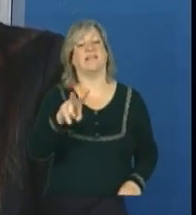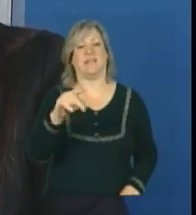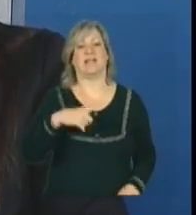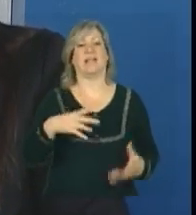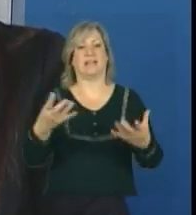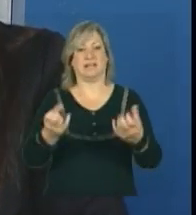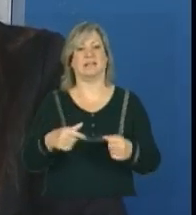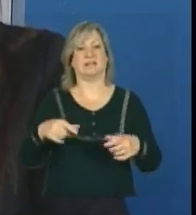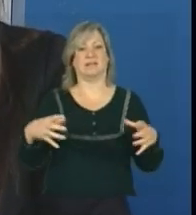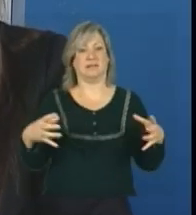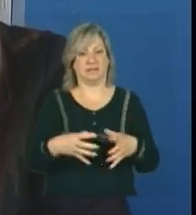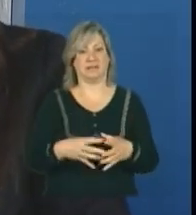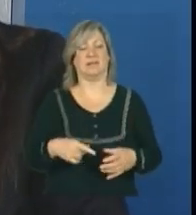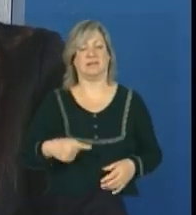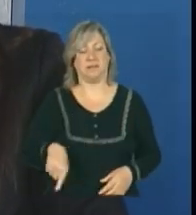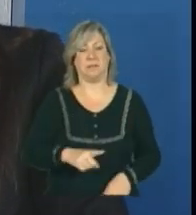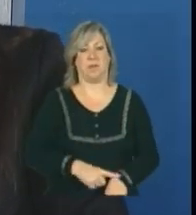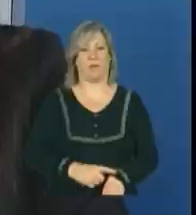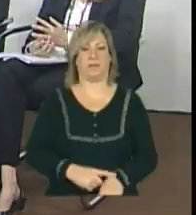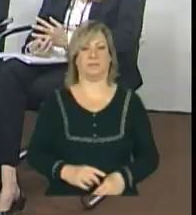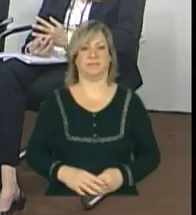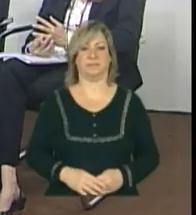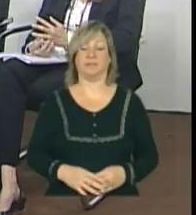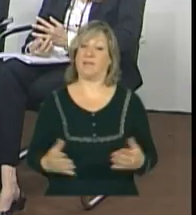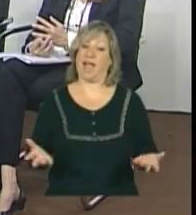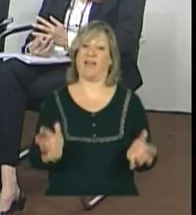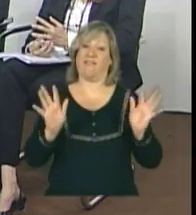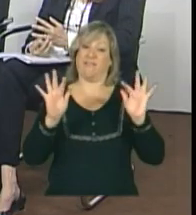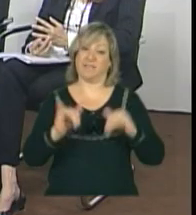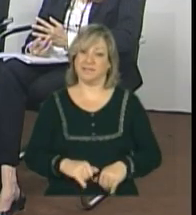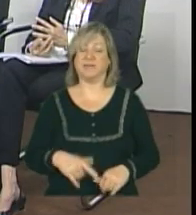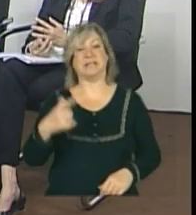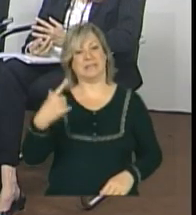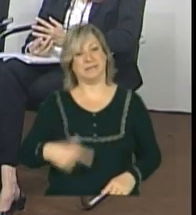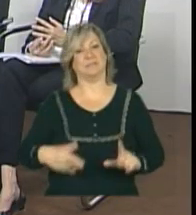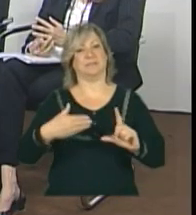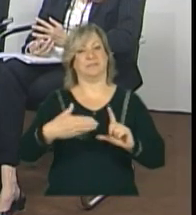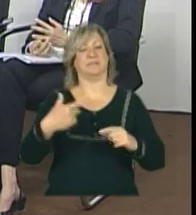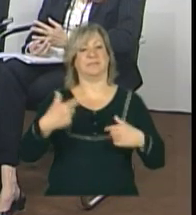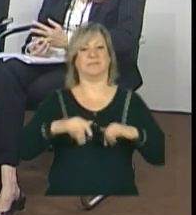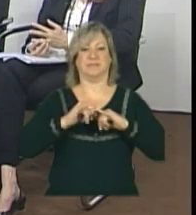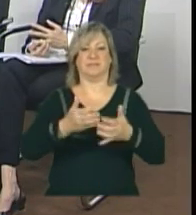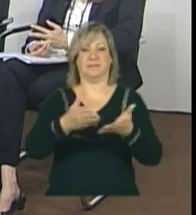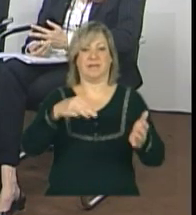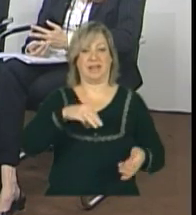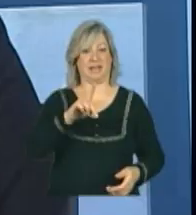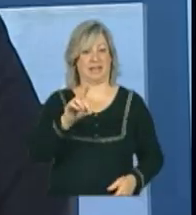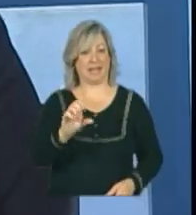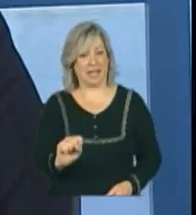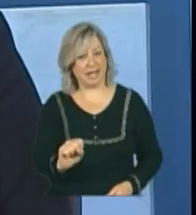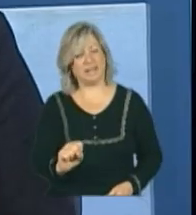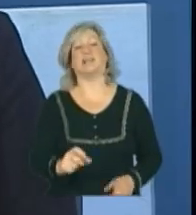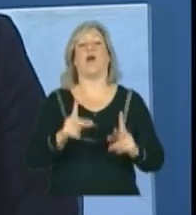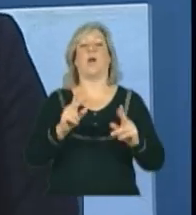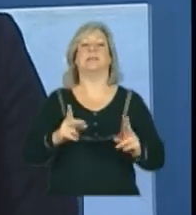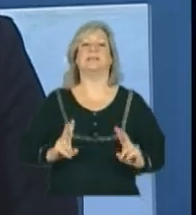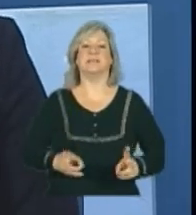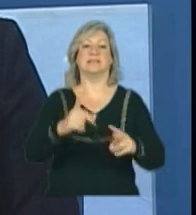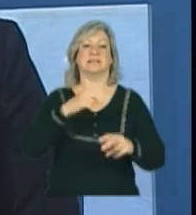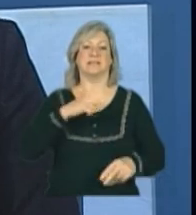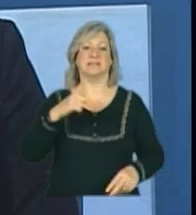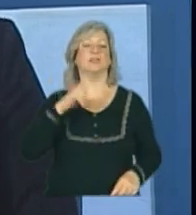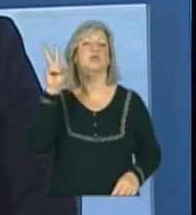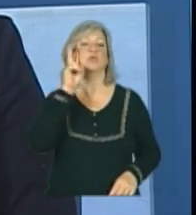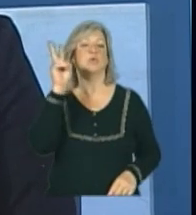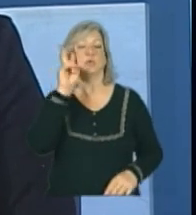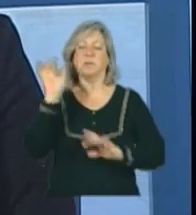certamente estará contemplado neste momento. Bom, chegamos ao fim, então, de mais uma teleconferência do MDS, como acontece ao vivo sempre